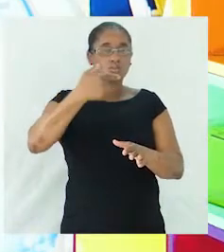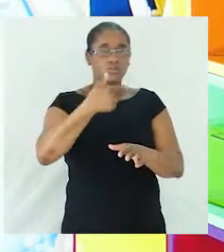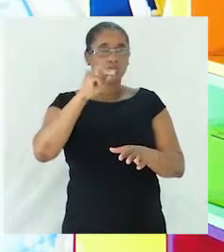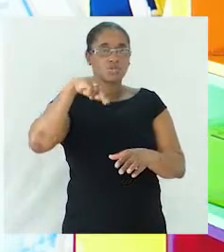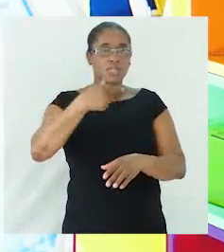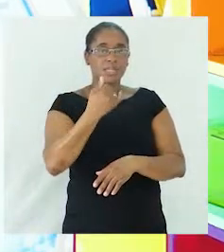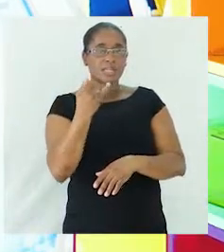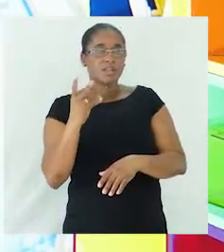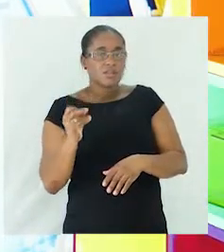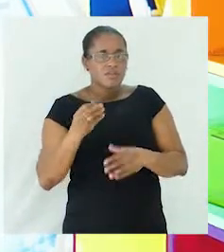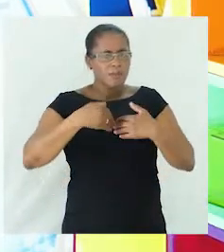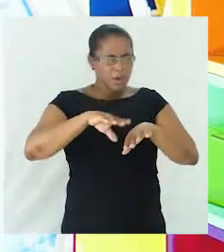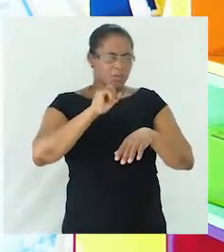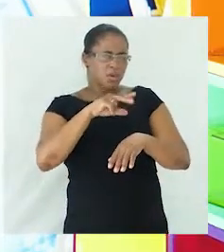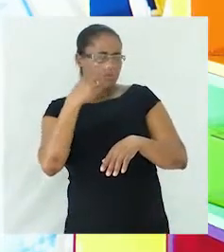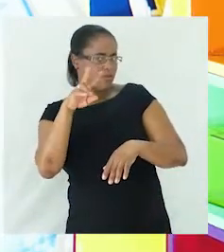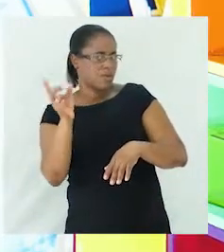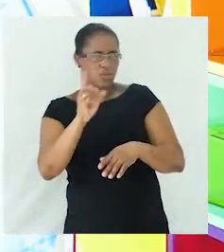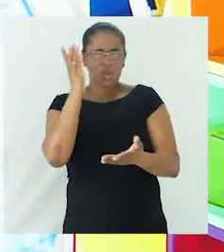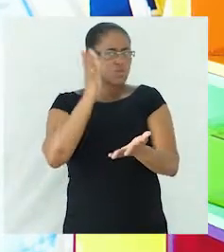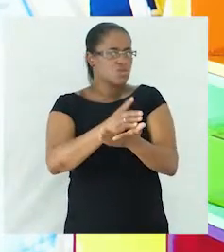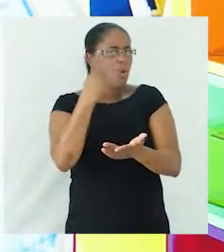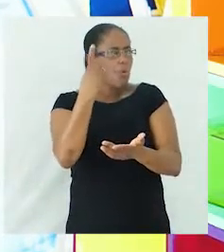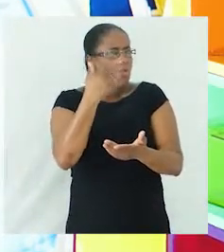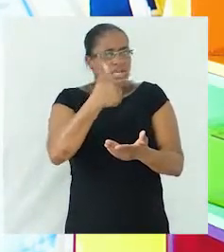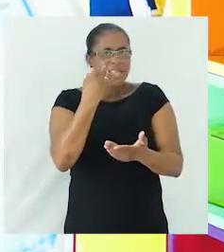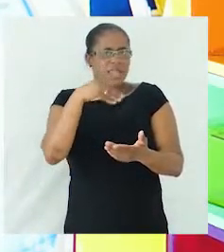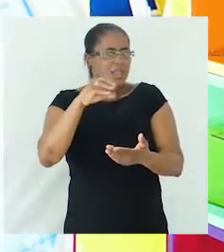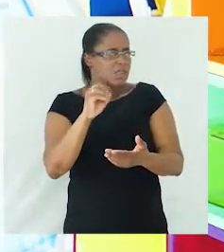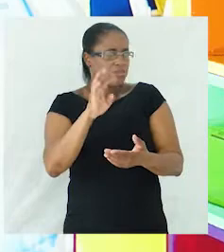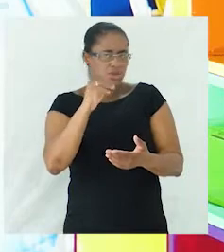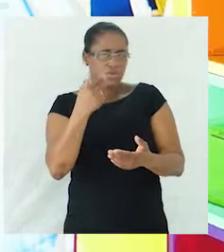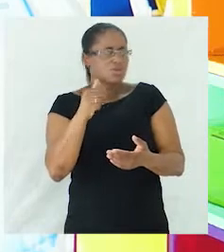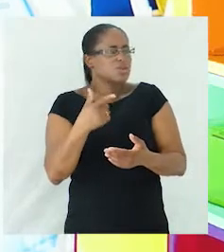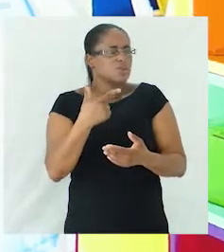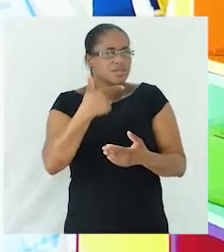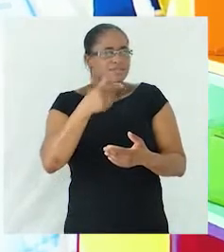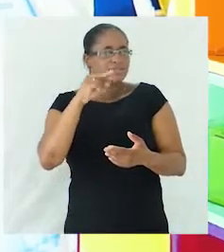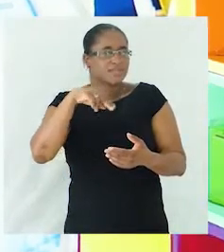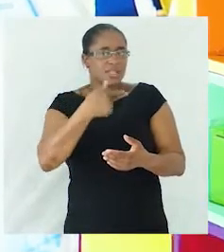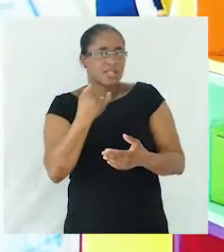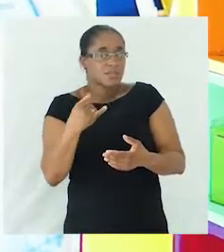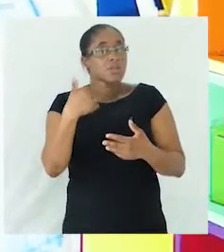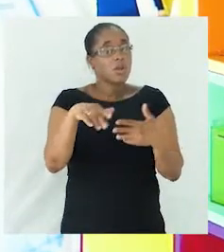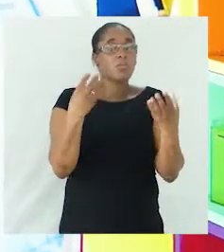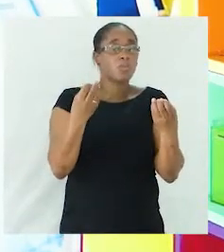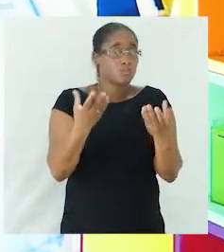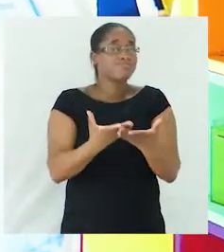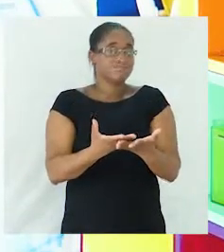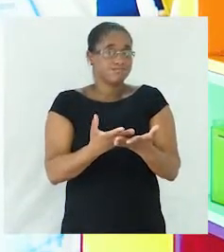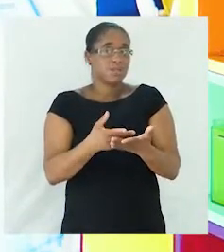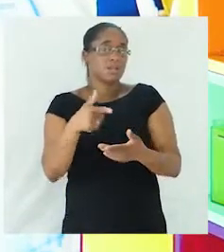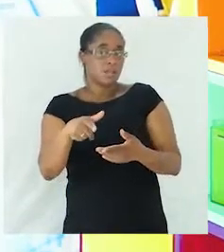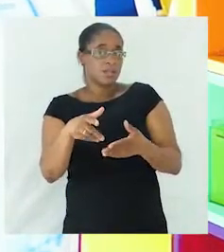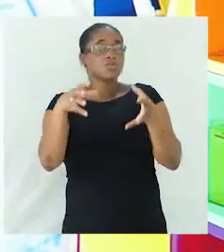não há só um tipo de substantivos. Existem vários tipos de substantivos. Daí, entra a expressão as subclasses